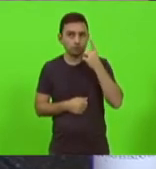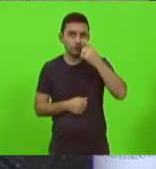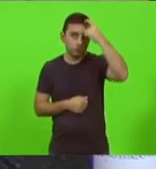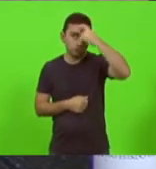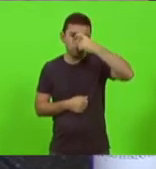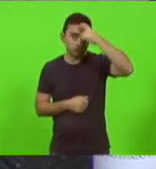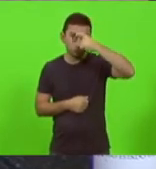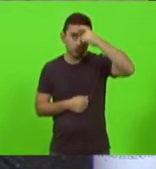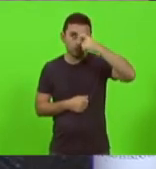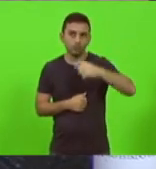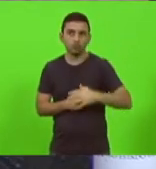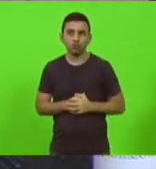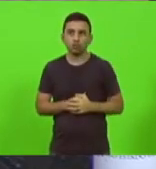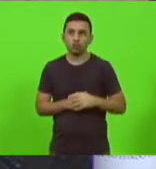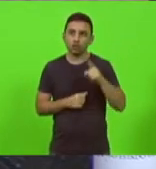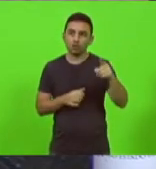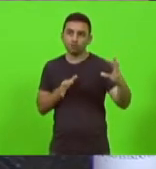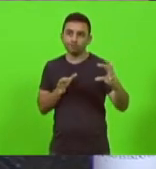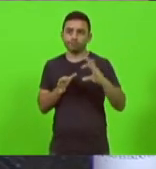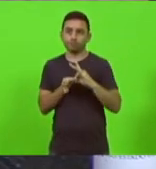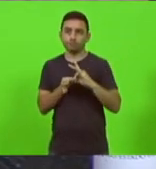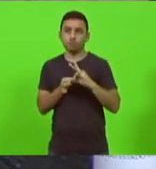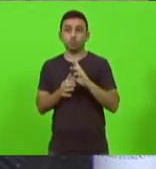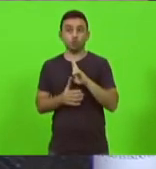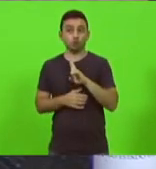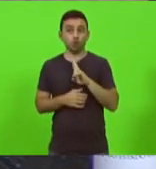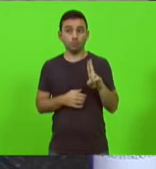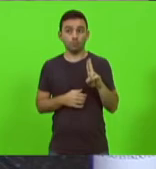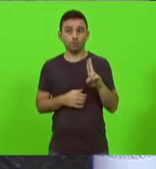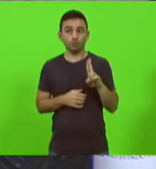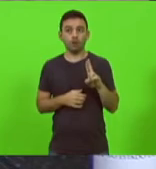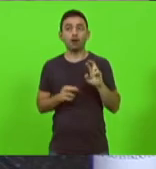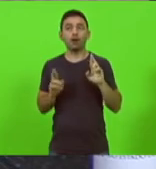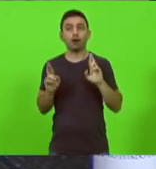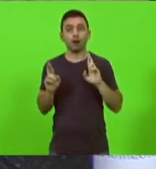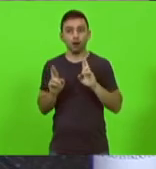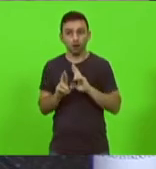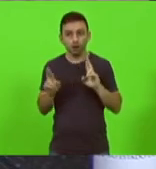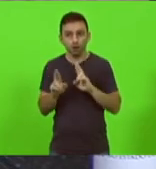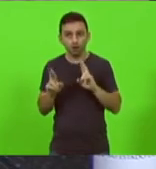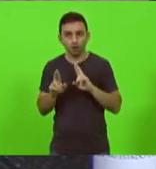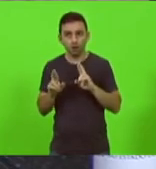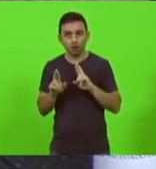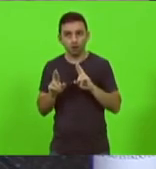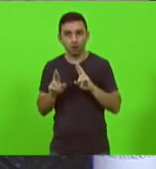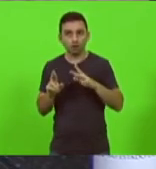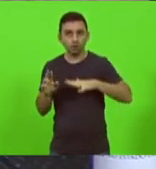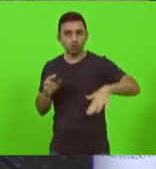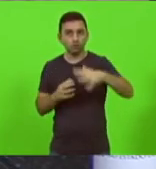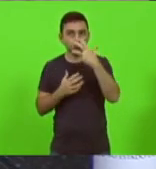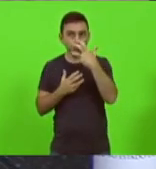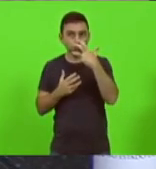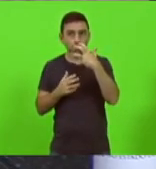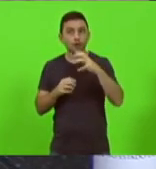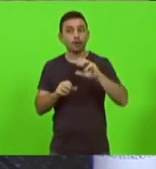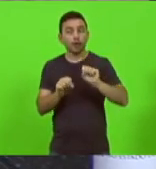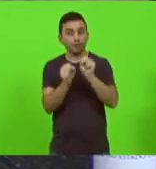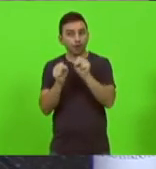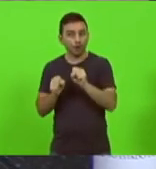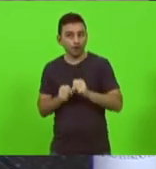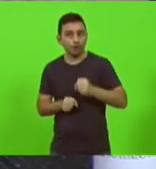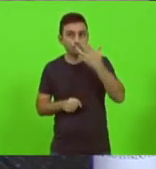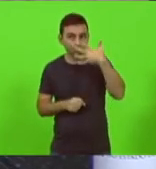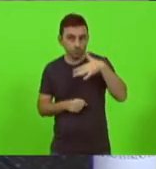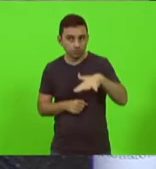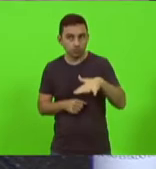linkou o seu nome com relação aos equipamentos quebrados do hospital infantil e do